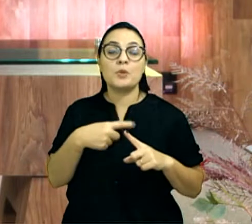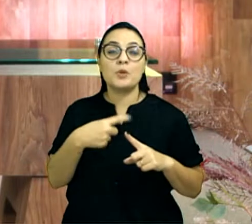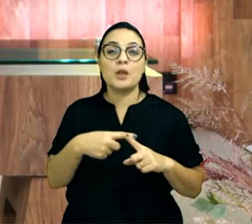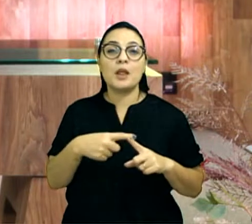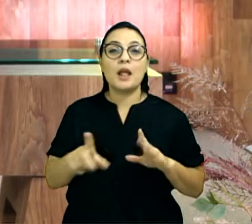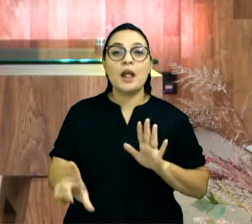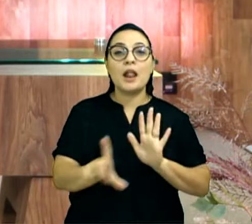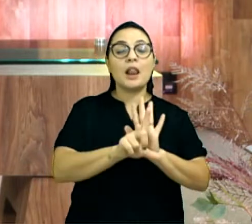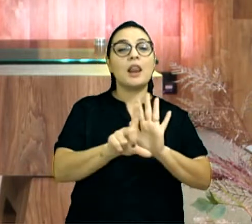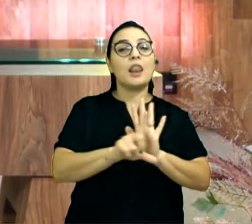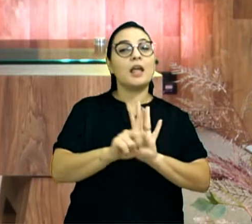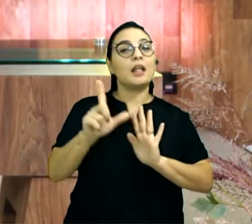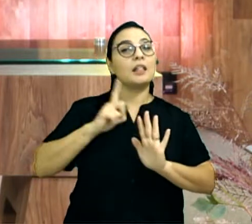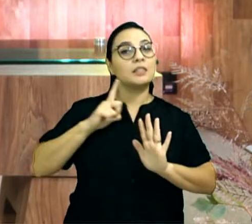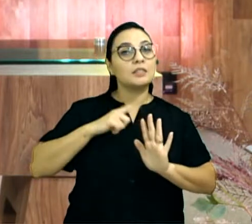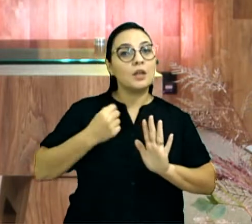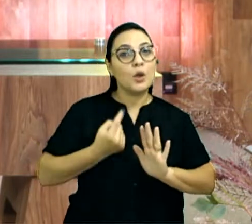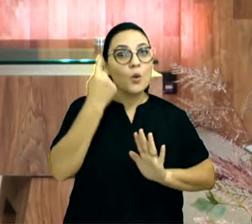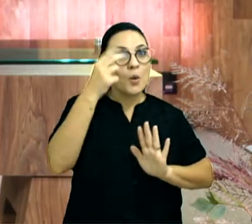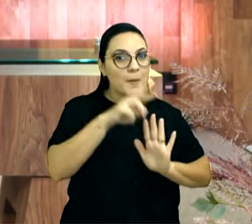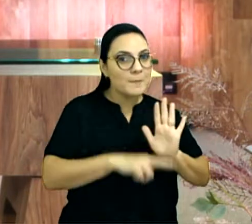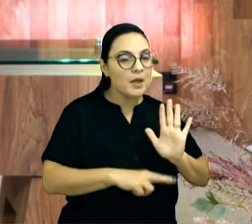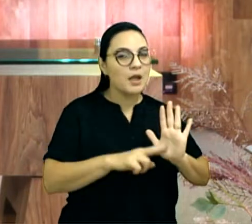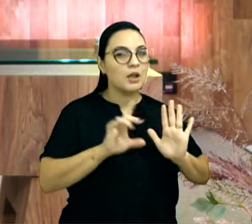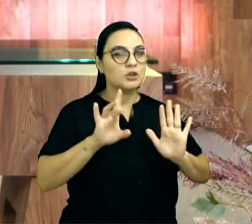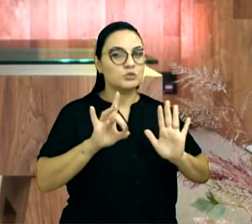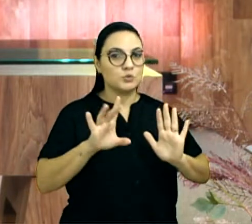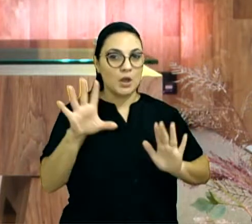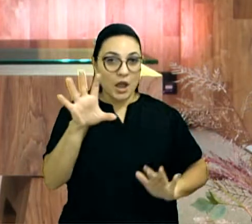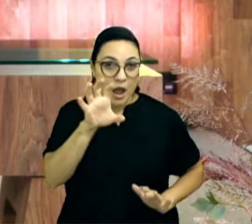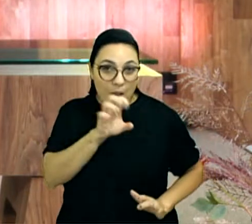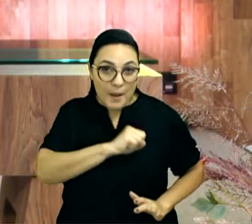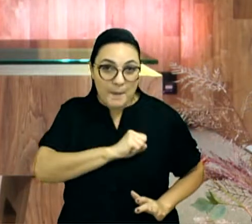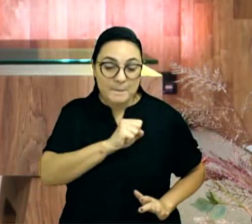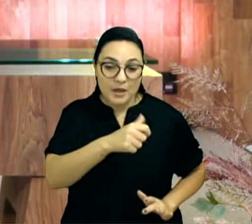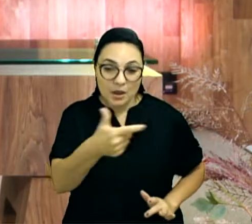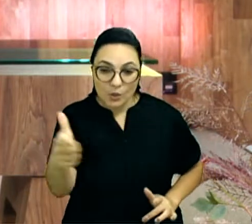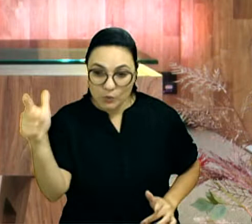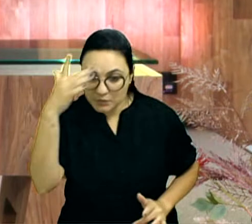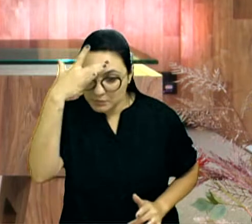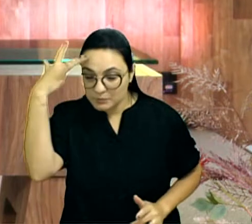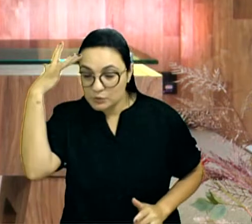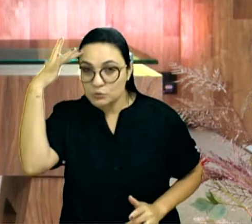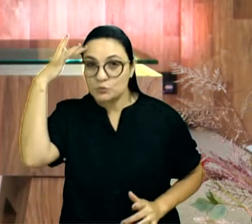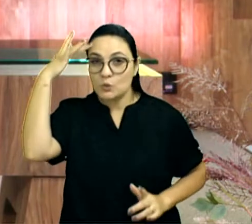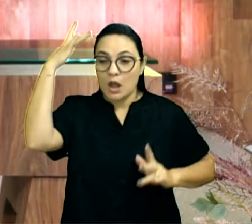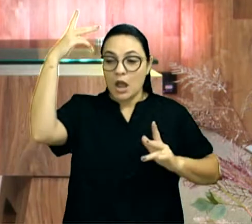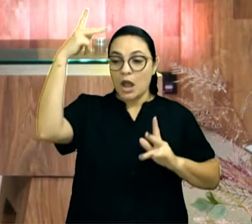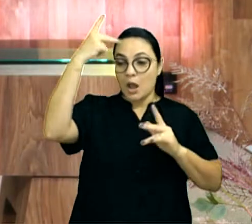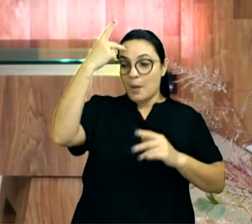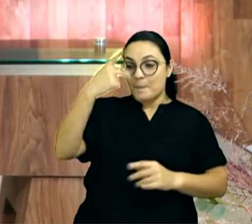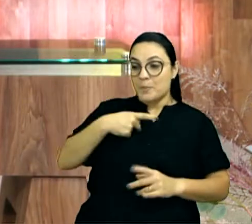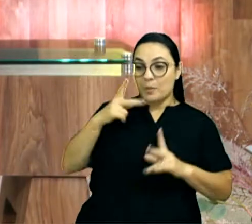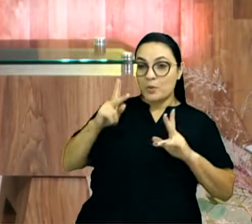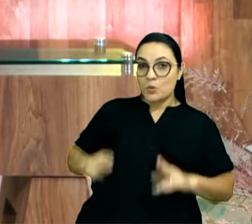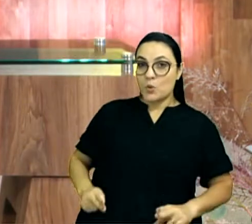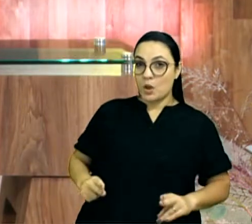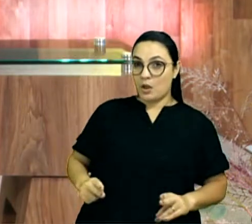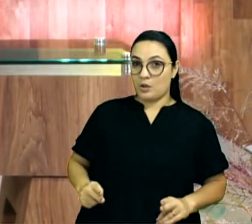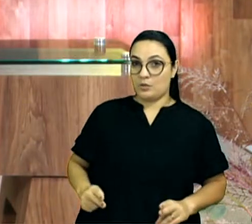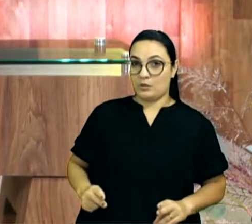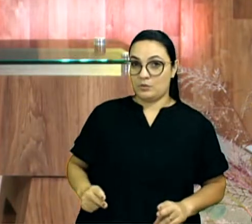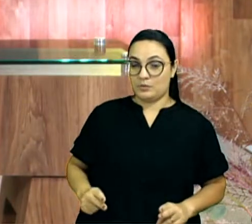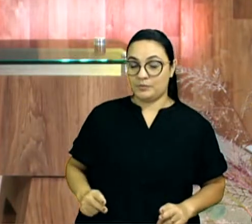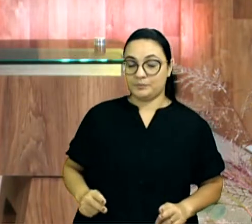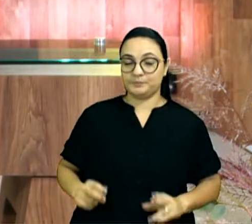cumpre em um só preceito, a saber. Amarás a teu próximo como a ti mesmo. Louvado seja